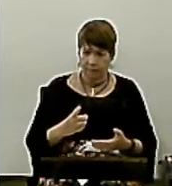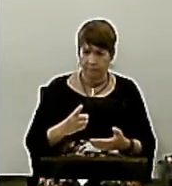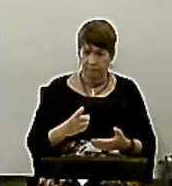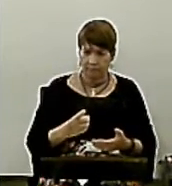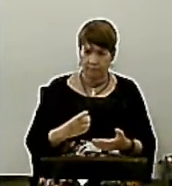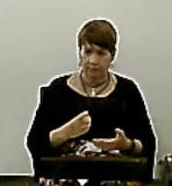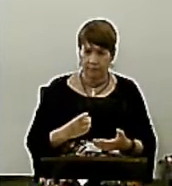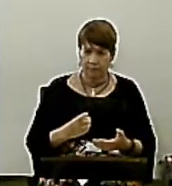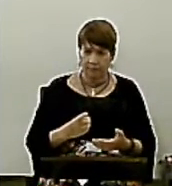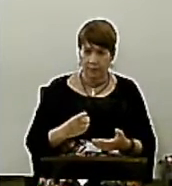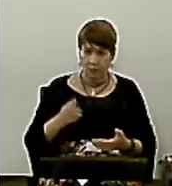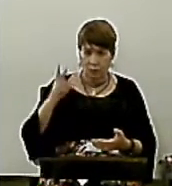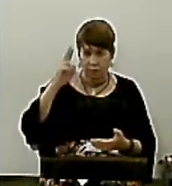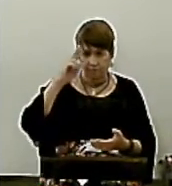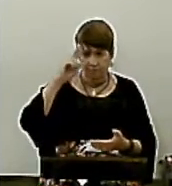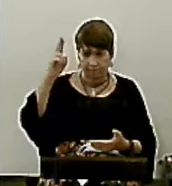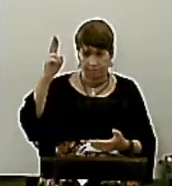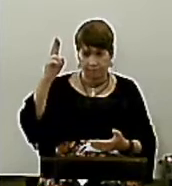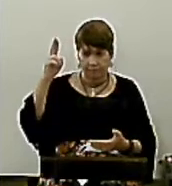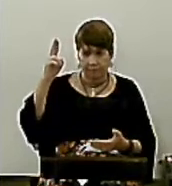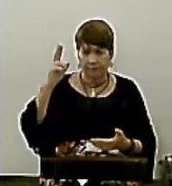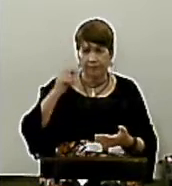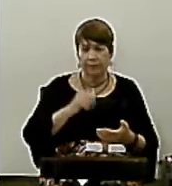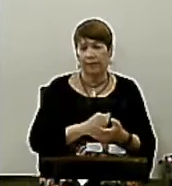E isso Não combina Com Jesus